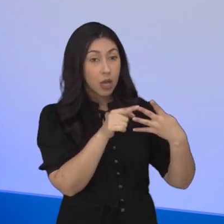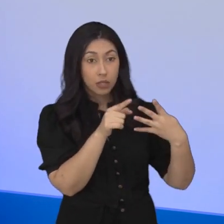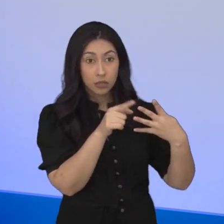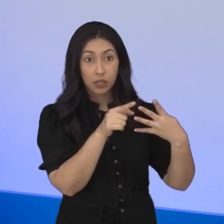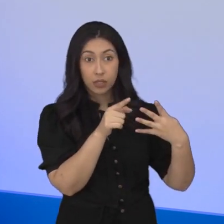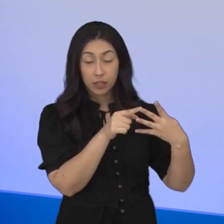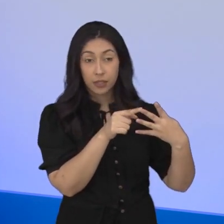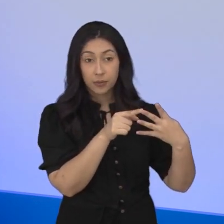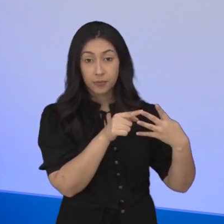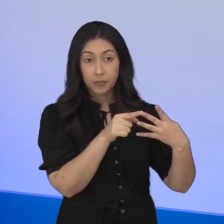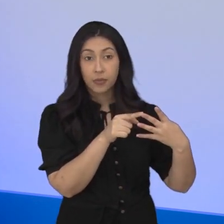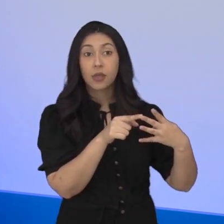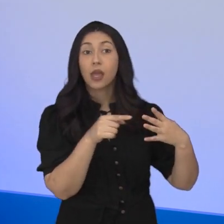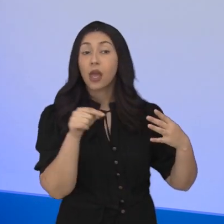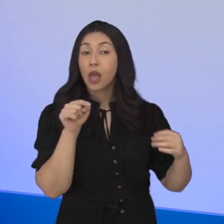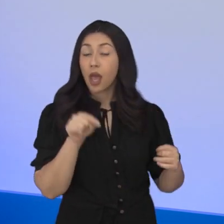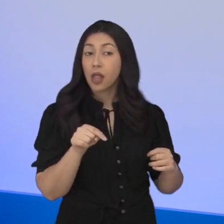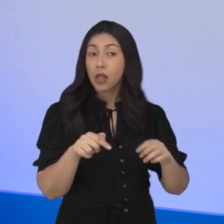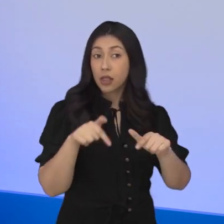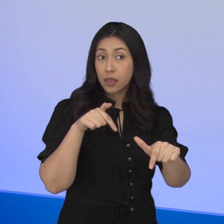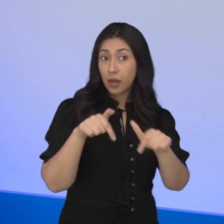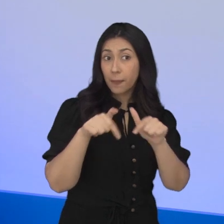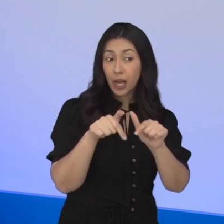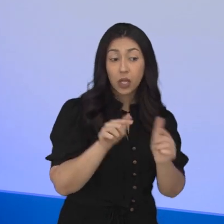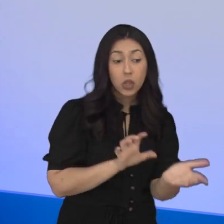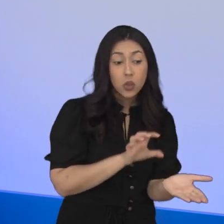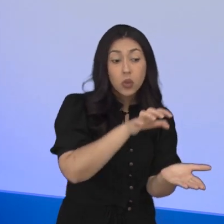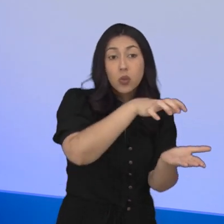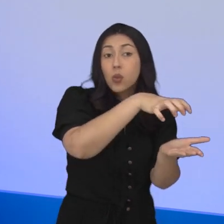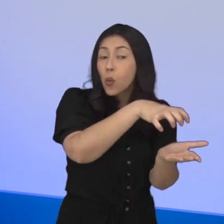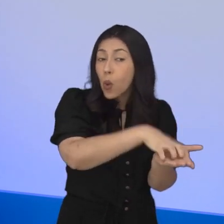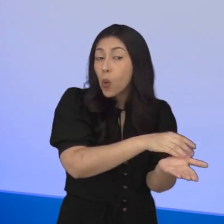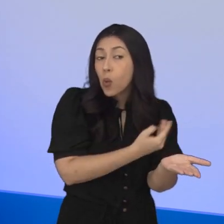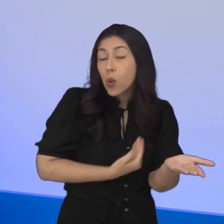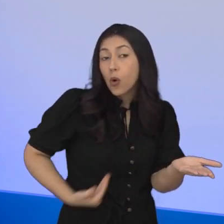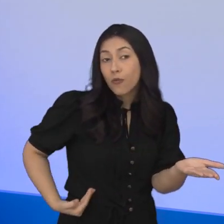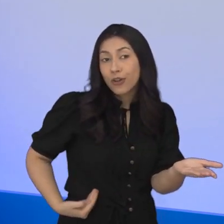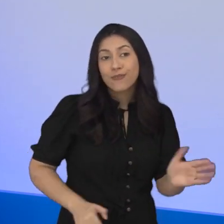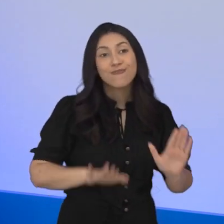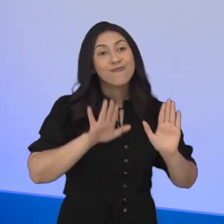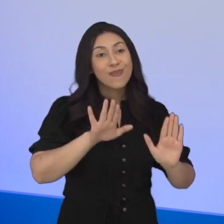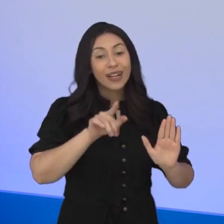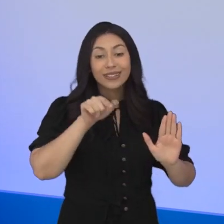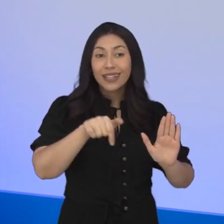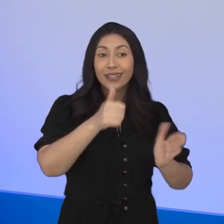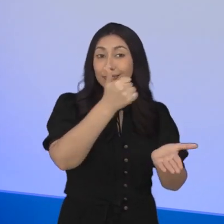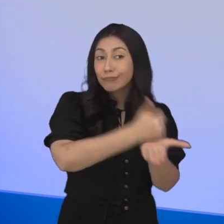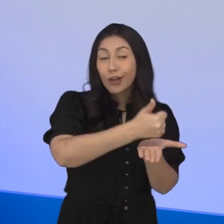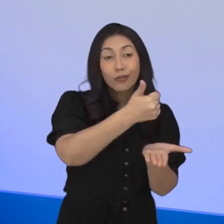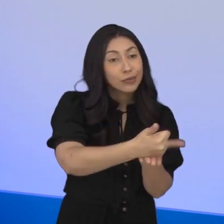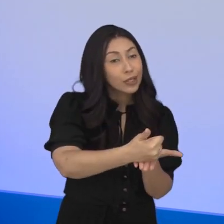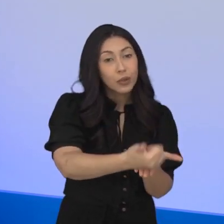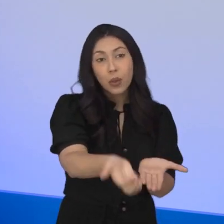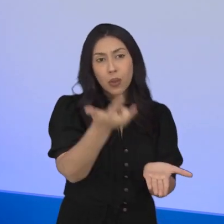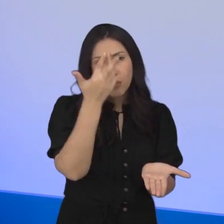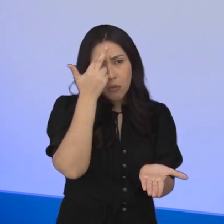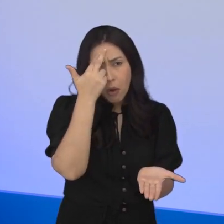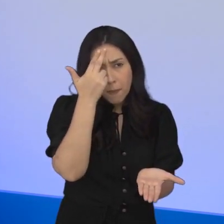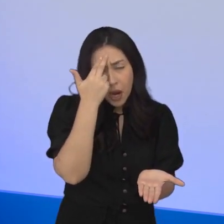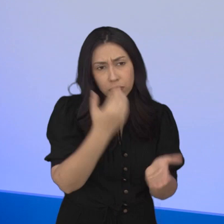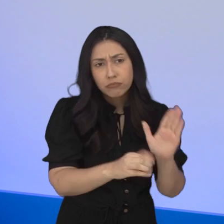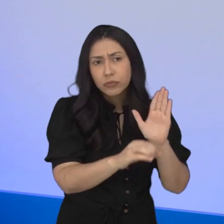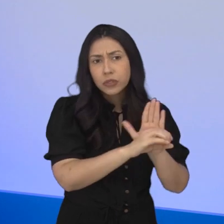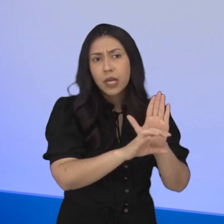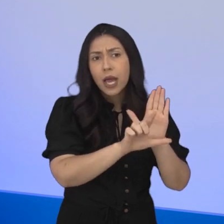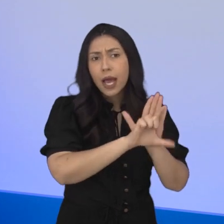é aquele que tem um vínculo com o órgão público, mas é um vínculo através da CLT, ele é um seletista. E